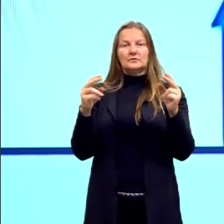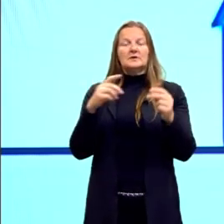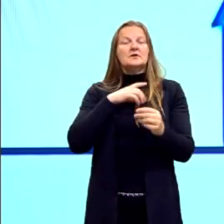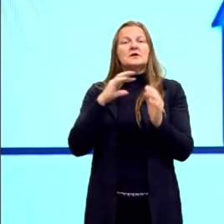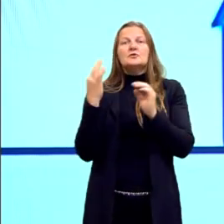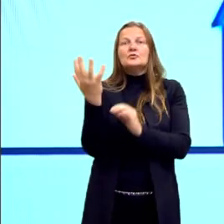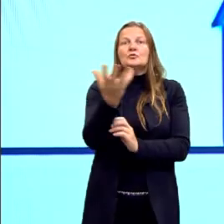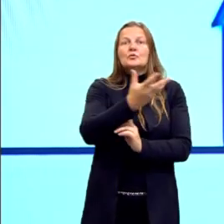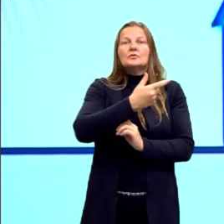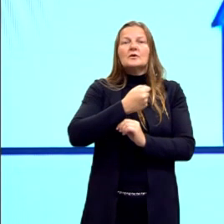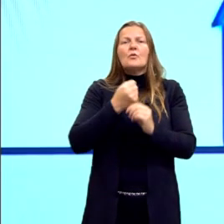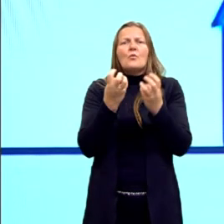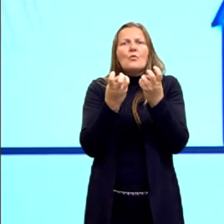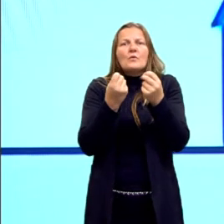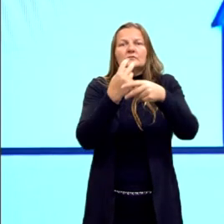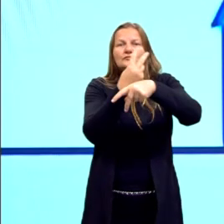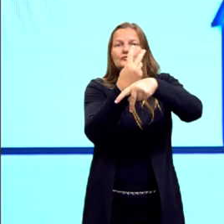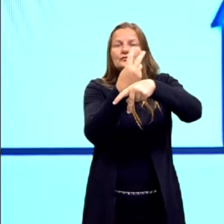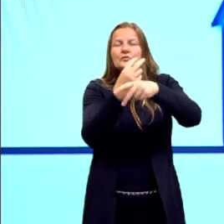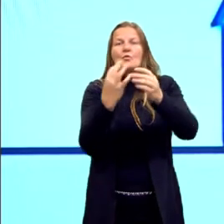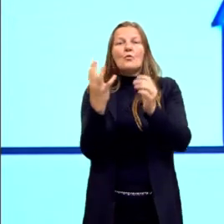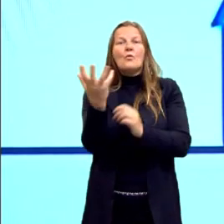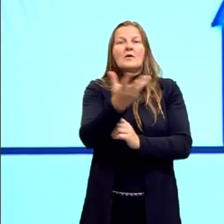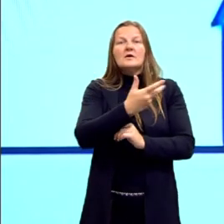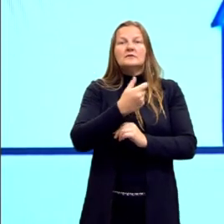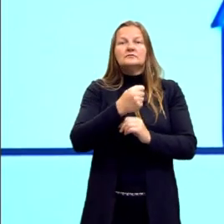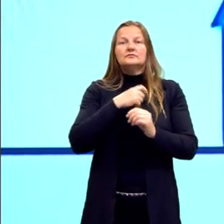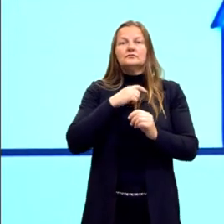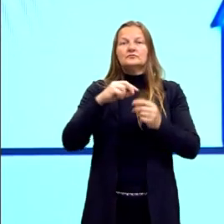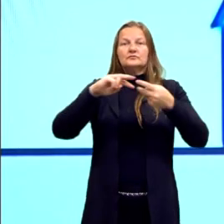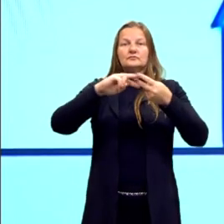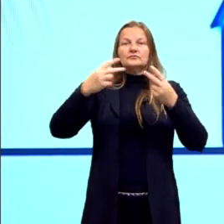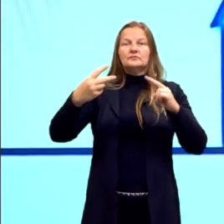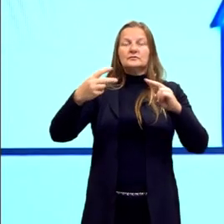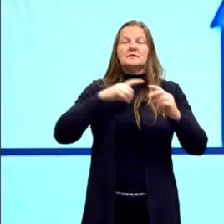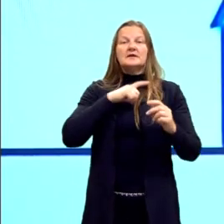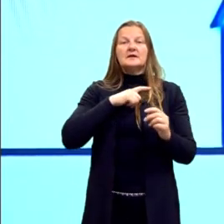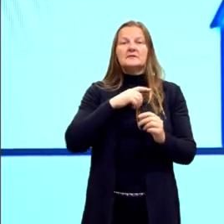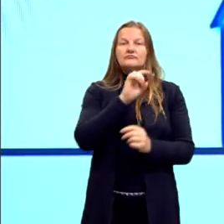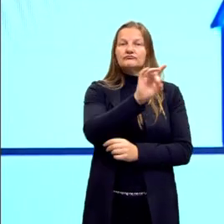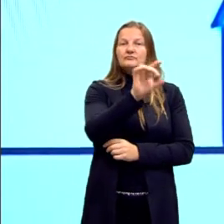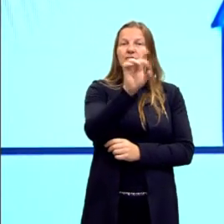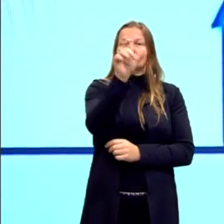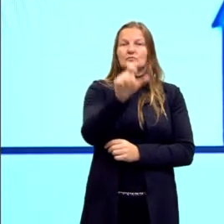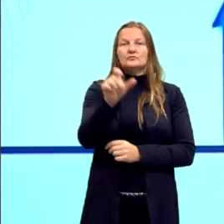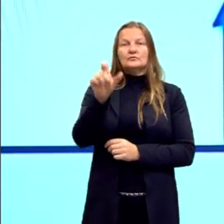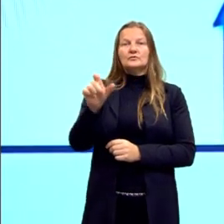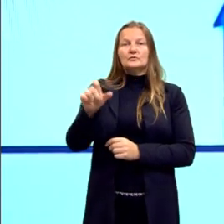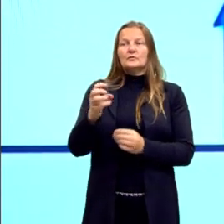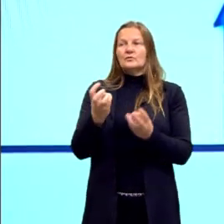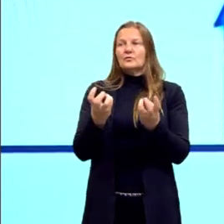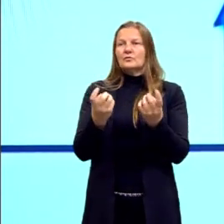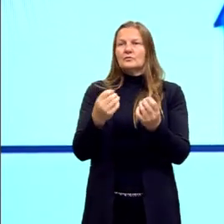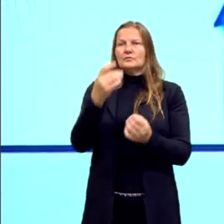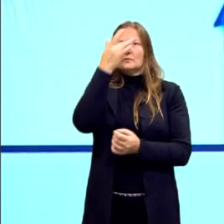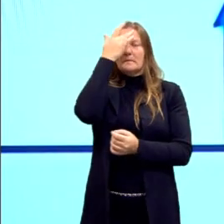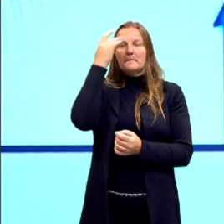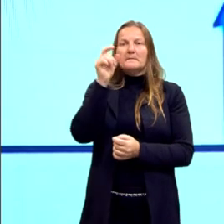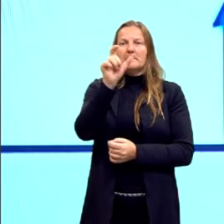de cromossomos que o genoma da espécie determina. Por exemplo, em seres humanos, nós